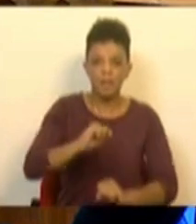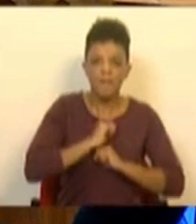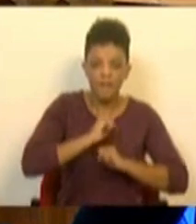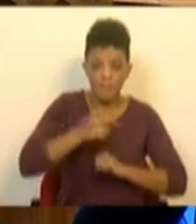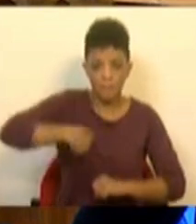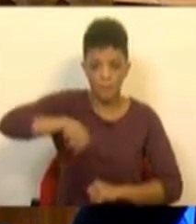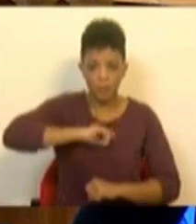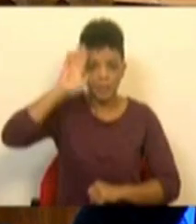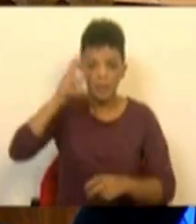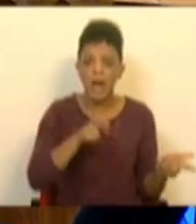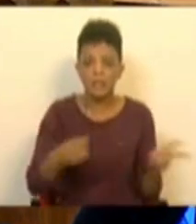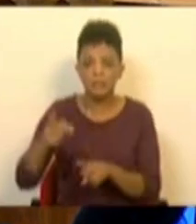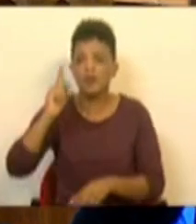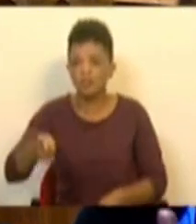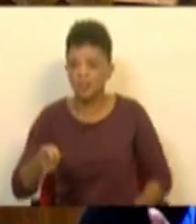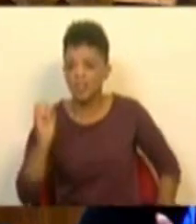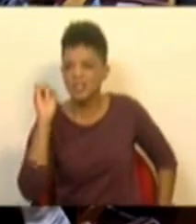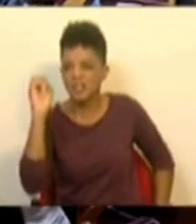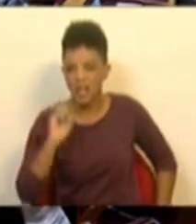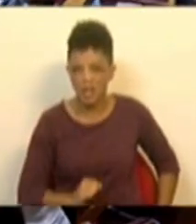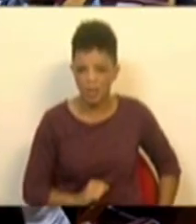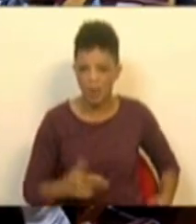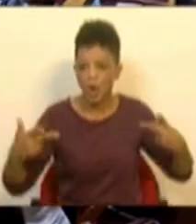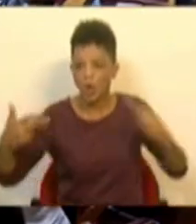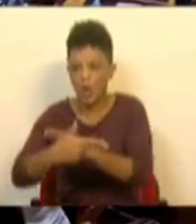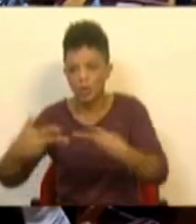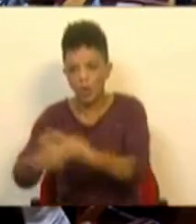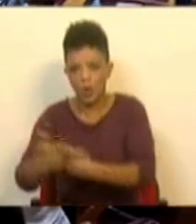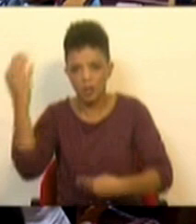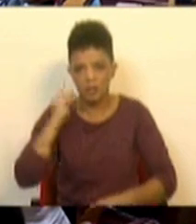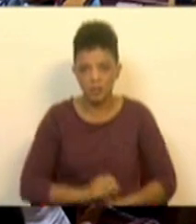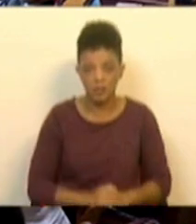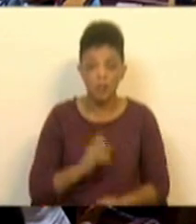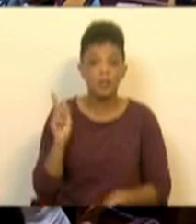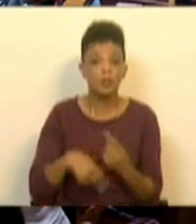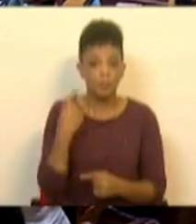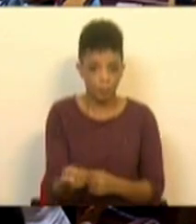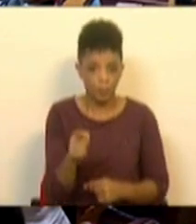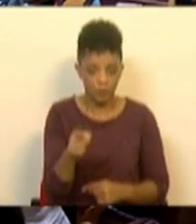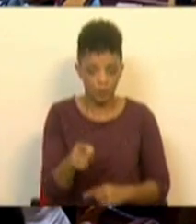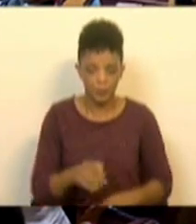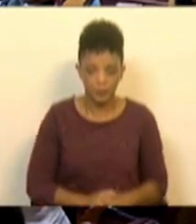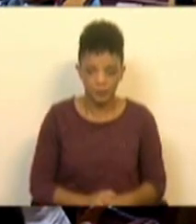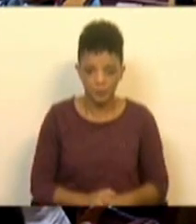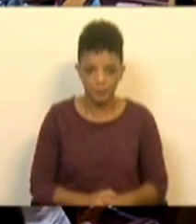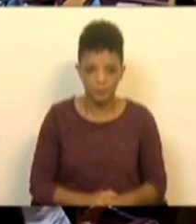sabemos que a alternativa é zero. São cortes. E depois as